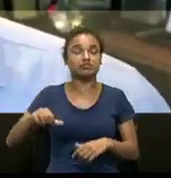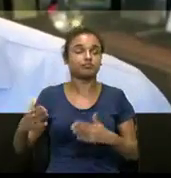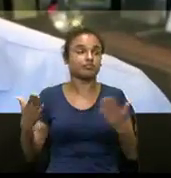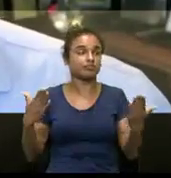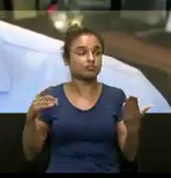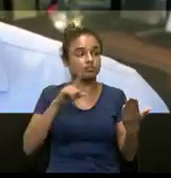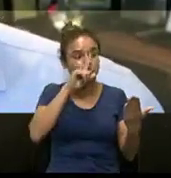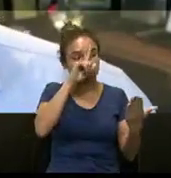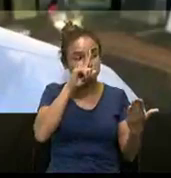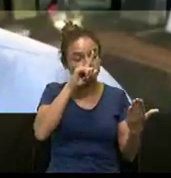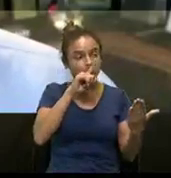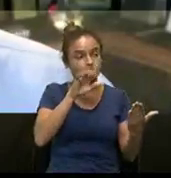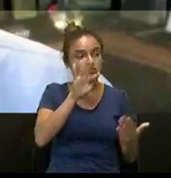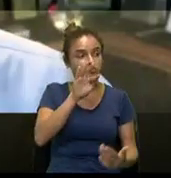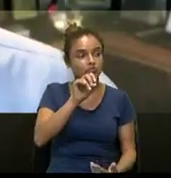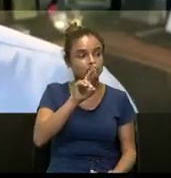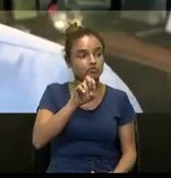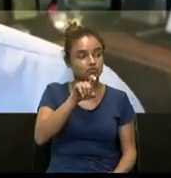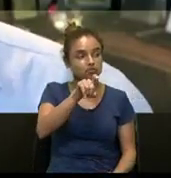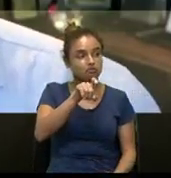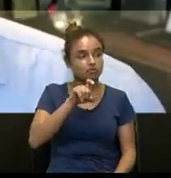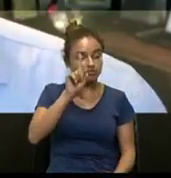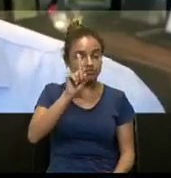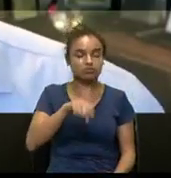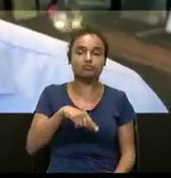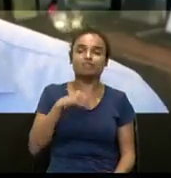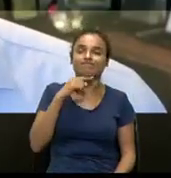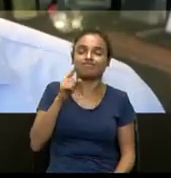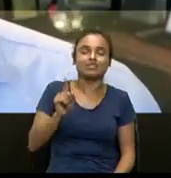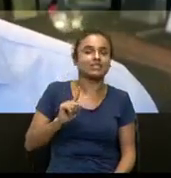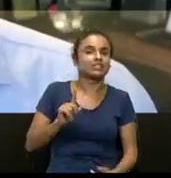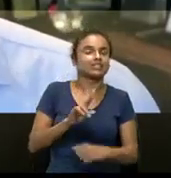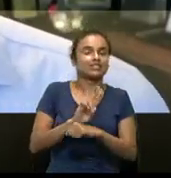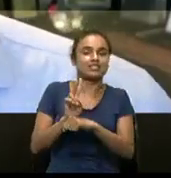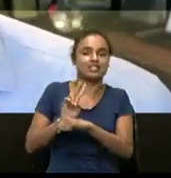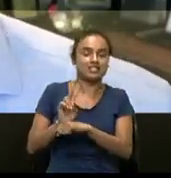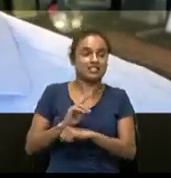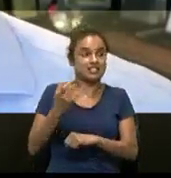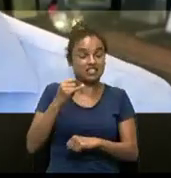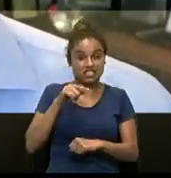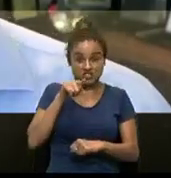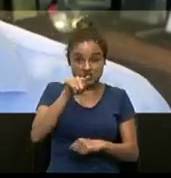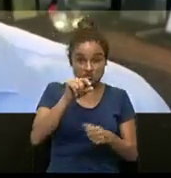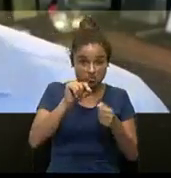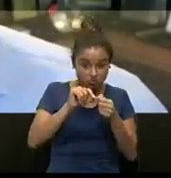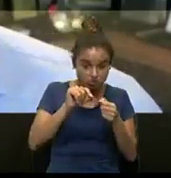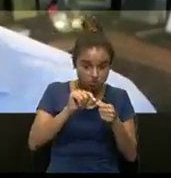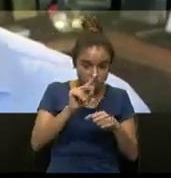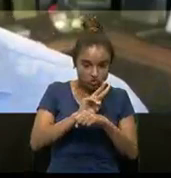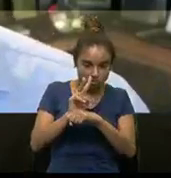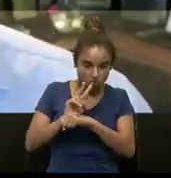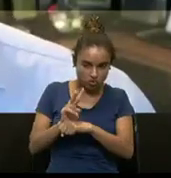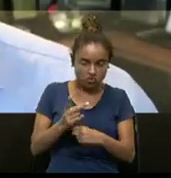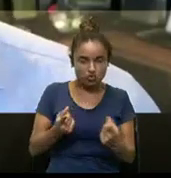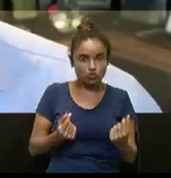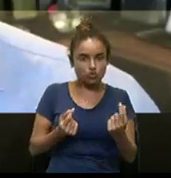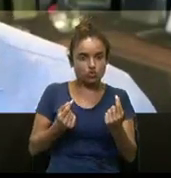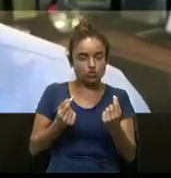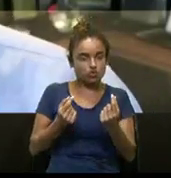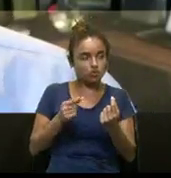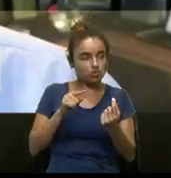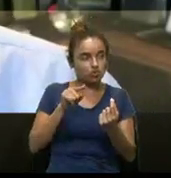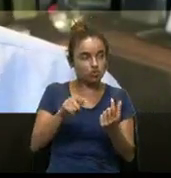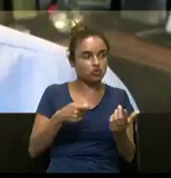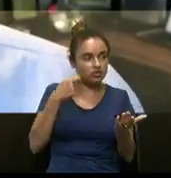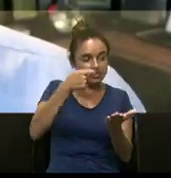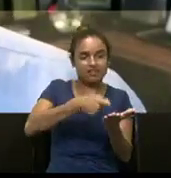O risco do mercado de Forex é o risco de ser um mercado não regulado. Se você hoje faz o investimento, manda o dinheiro para uma casa de investimentos, essa casa